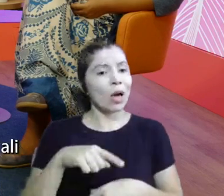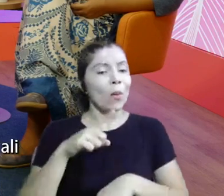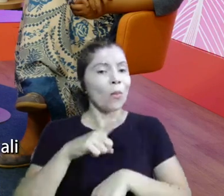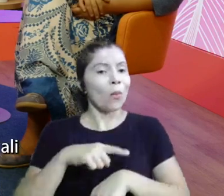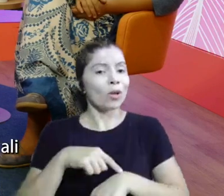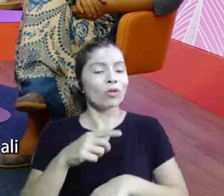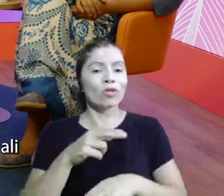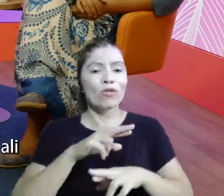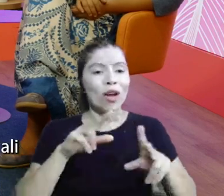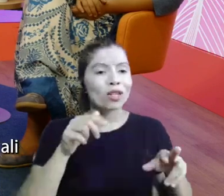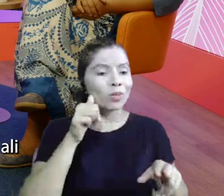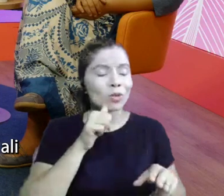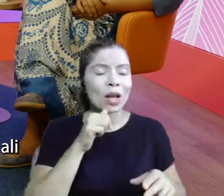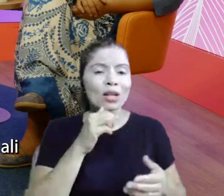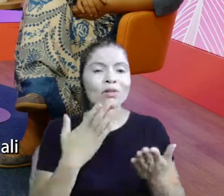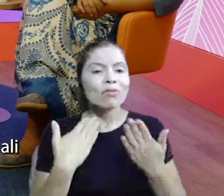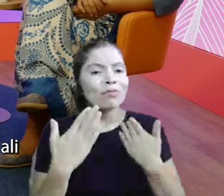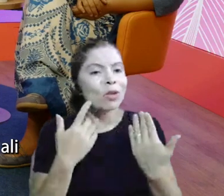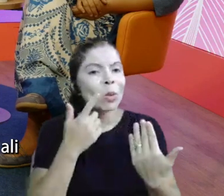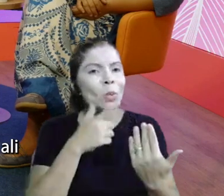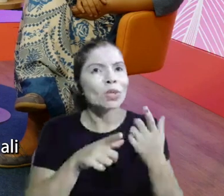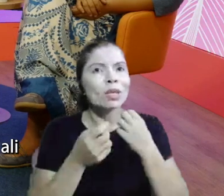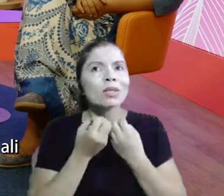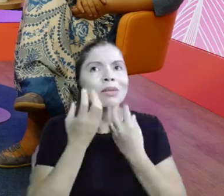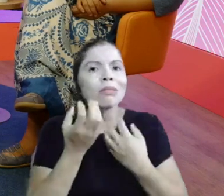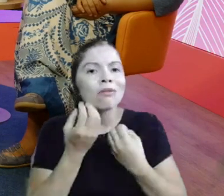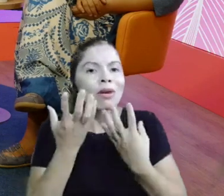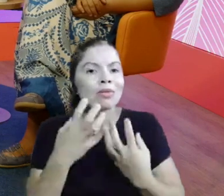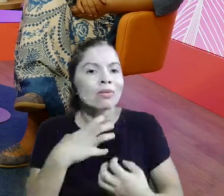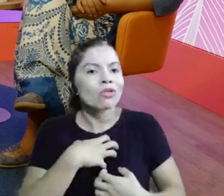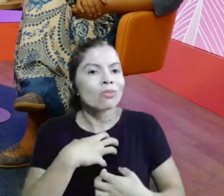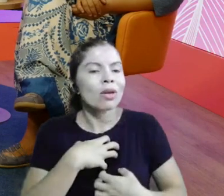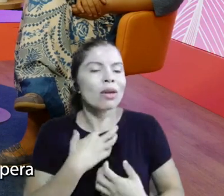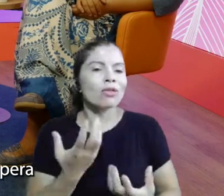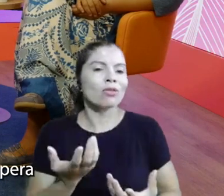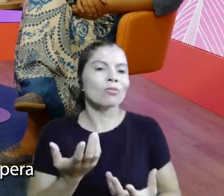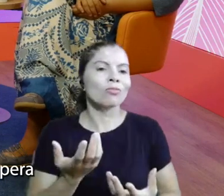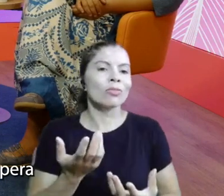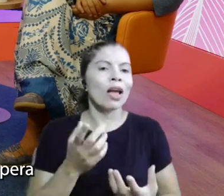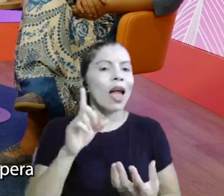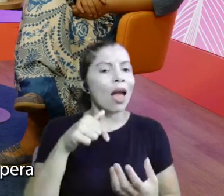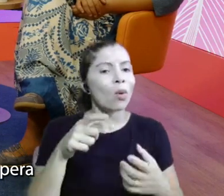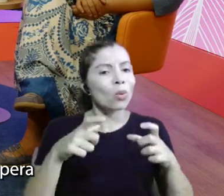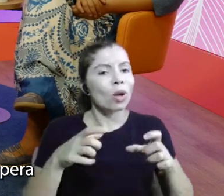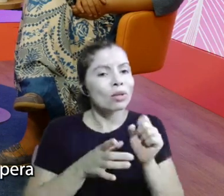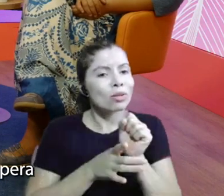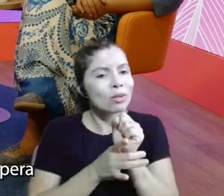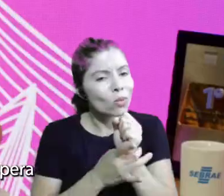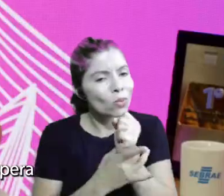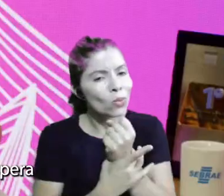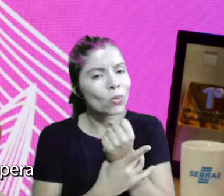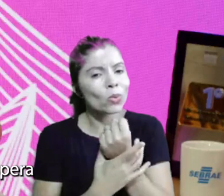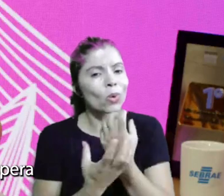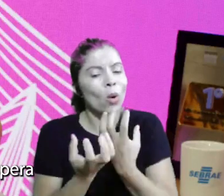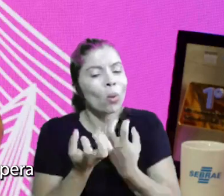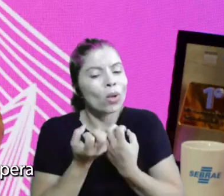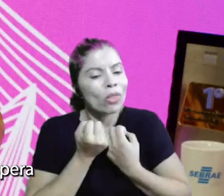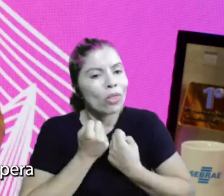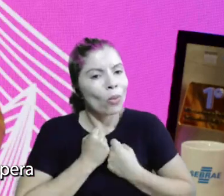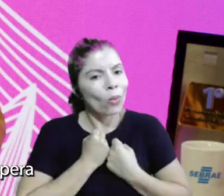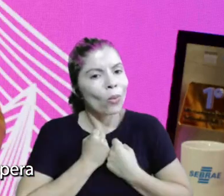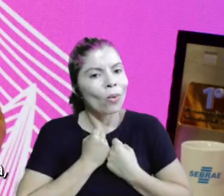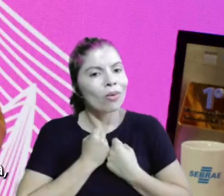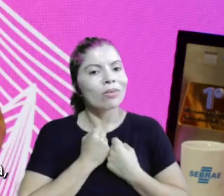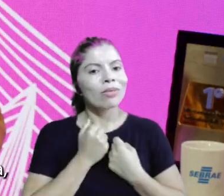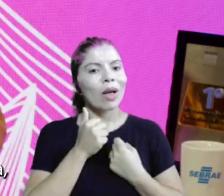é o momento de muitas mulheres ali conseguir falar um pouco do que tá sentindo no ambiente seguro, acolhedor. Sim. Ela